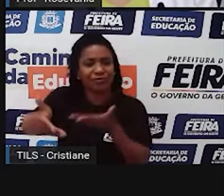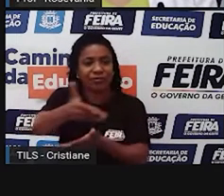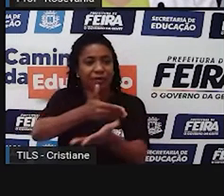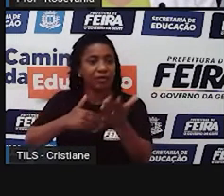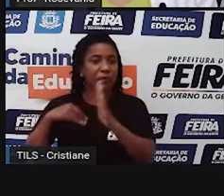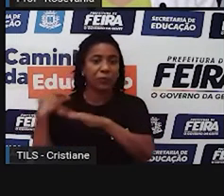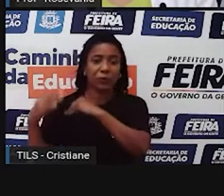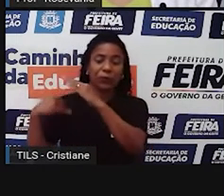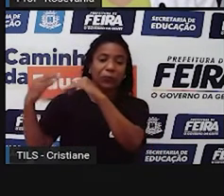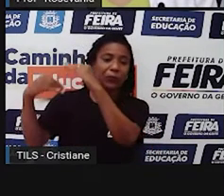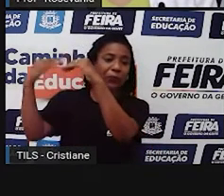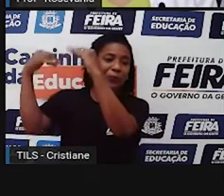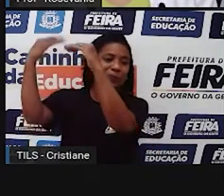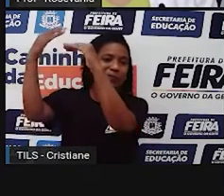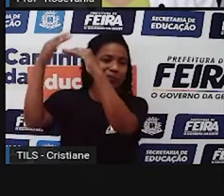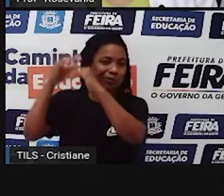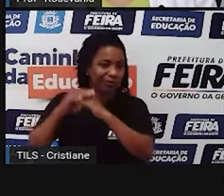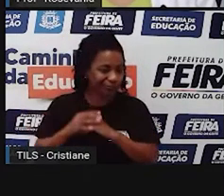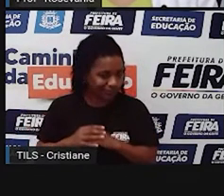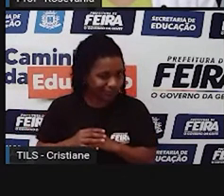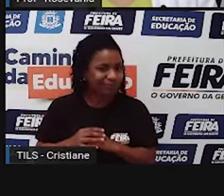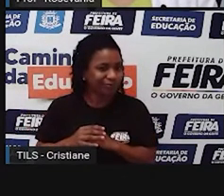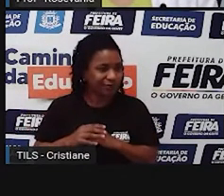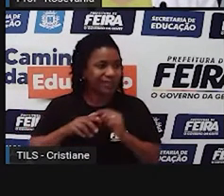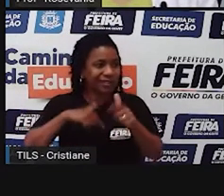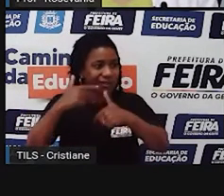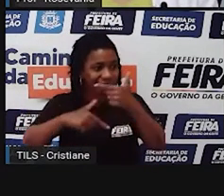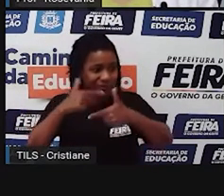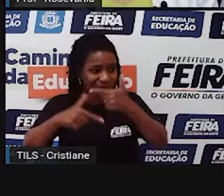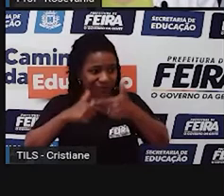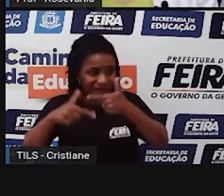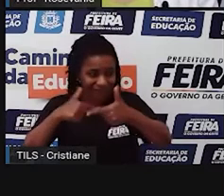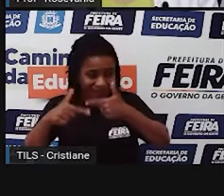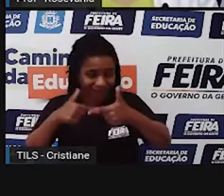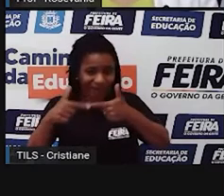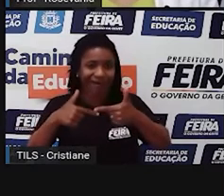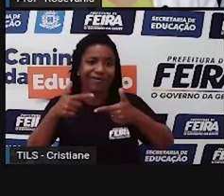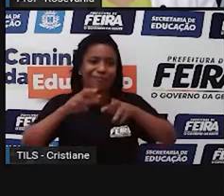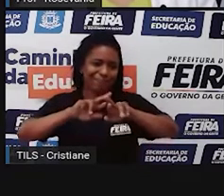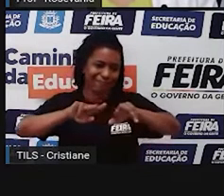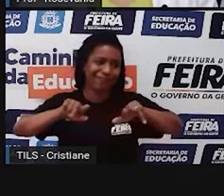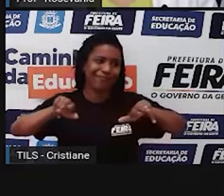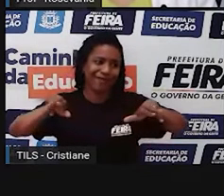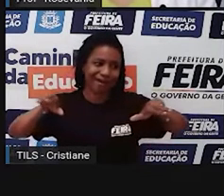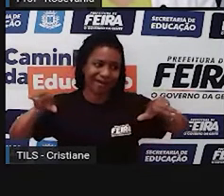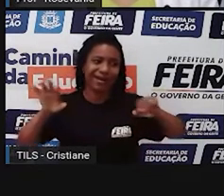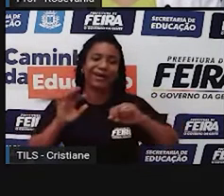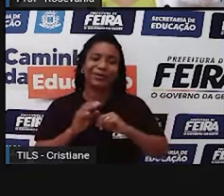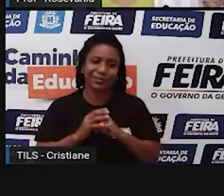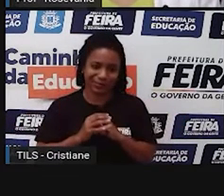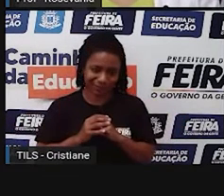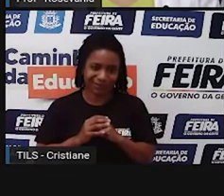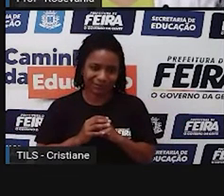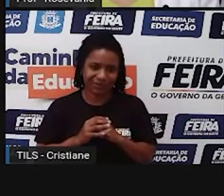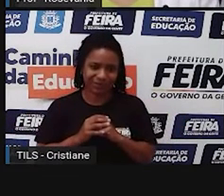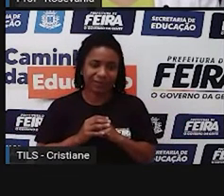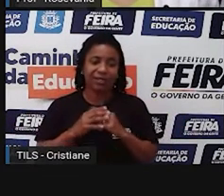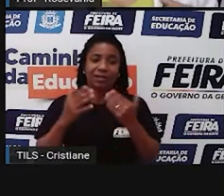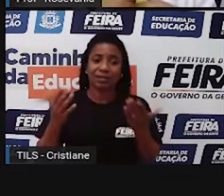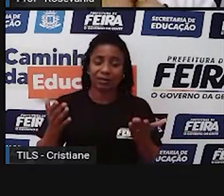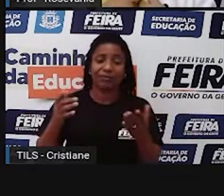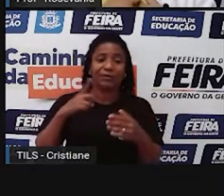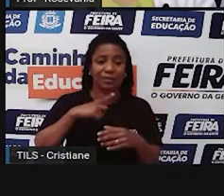atividades, né, cada dia que passa mais diversificada, os produtos também cada vez mais diversificados, hoje tem produto,